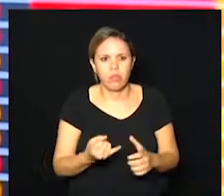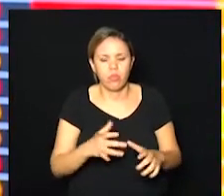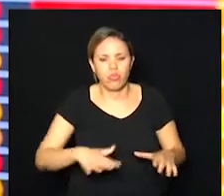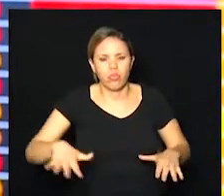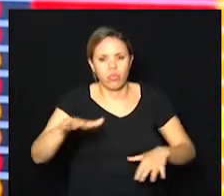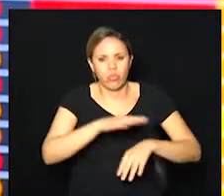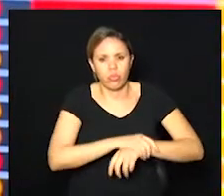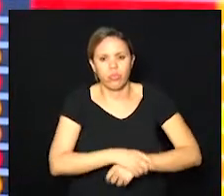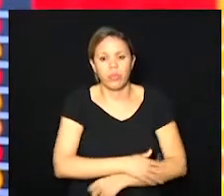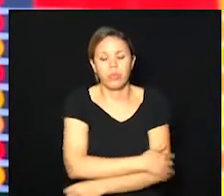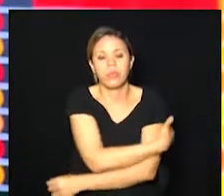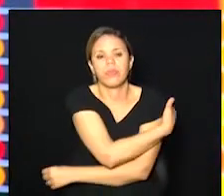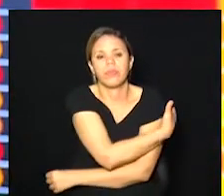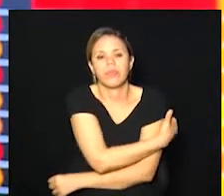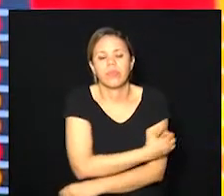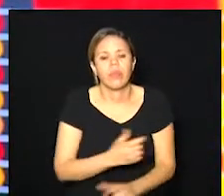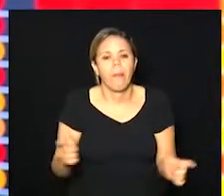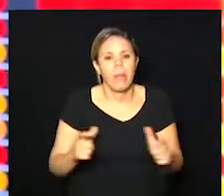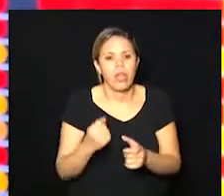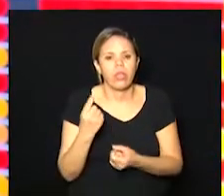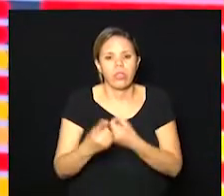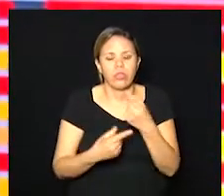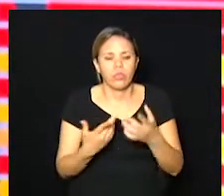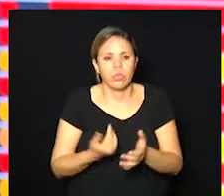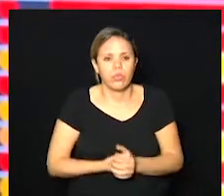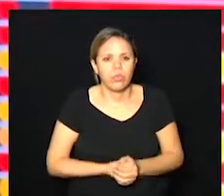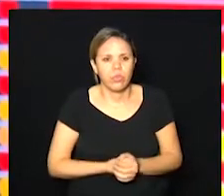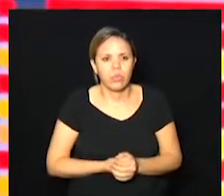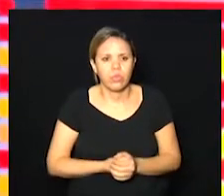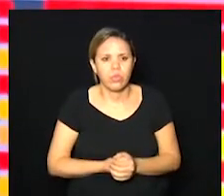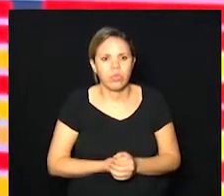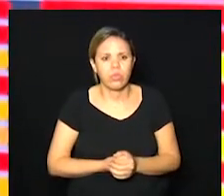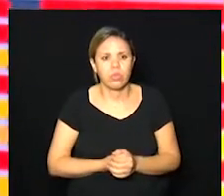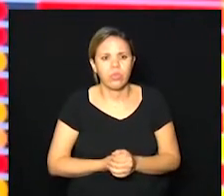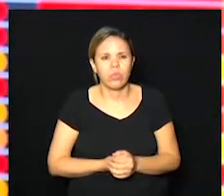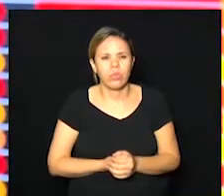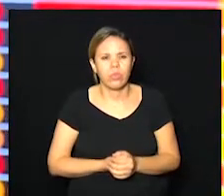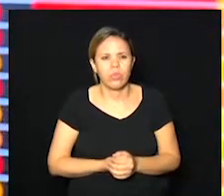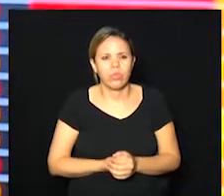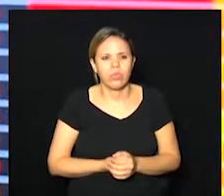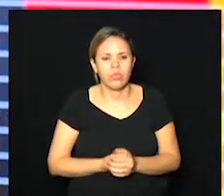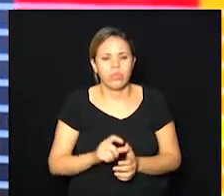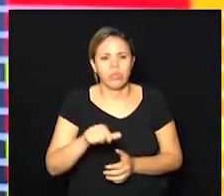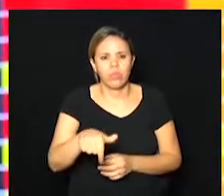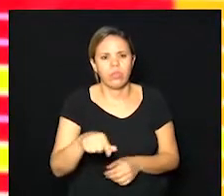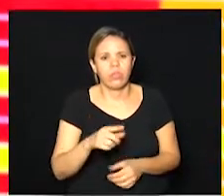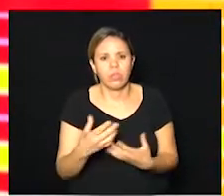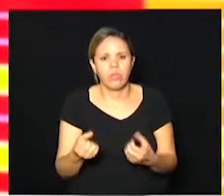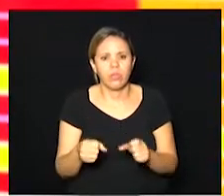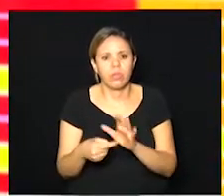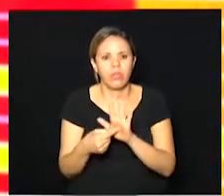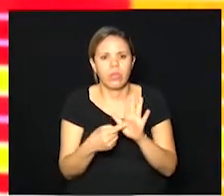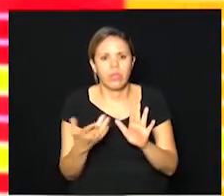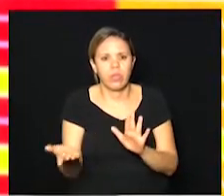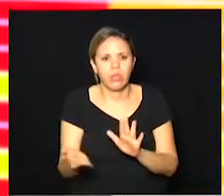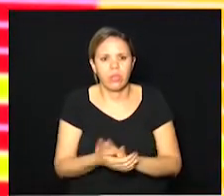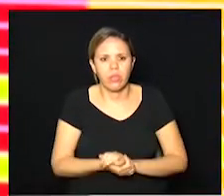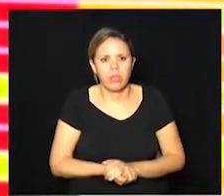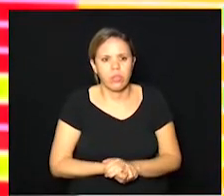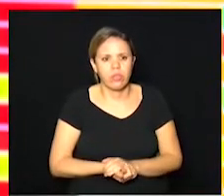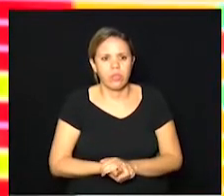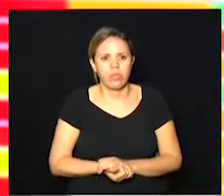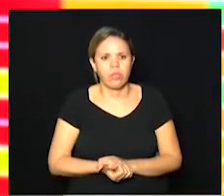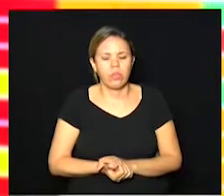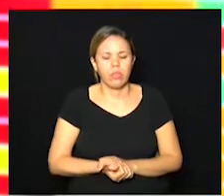todos, menor, alguns bem menores do que 17. Aí, depois, nós vamos aqui, é,